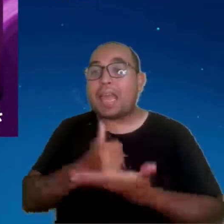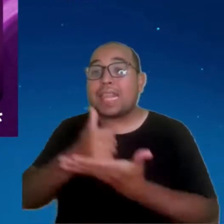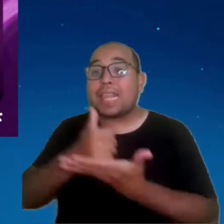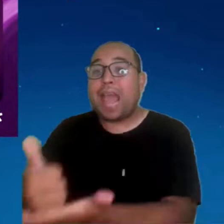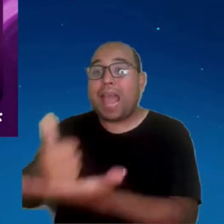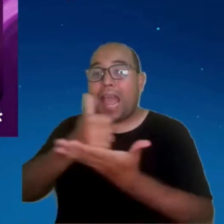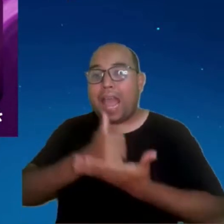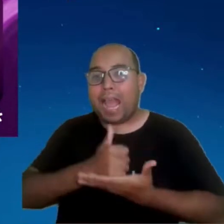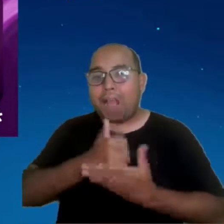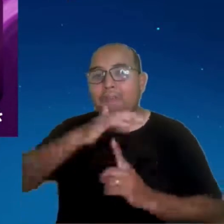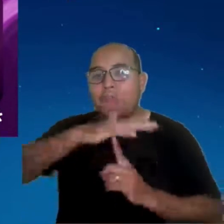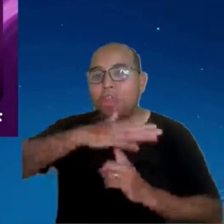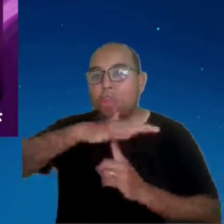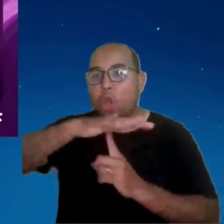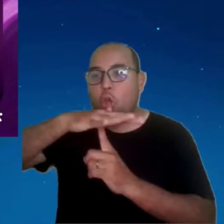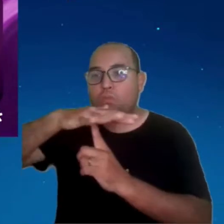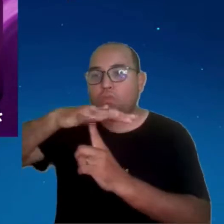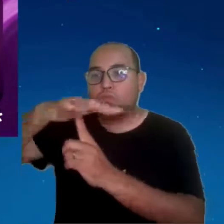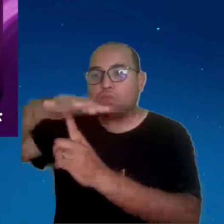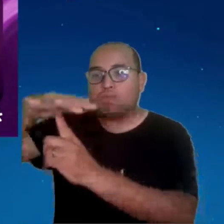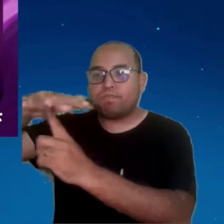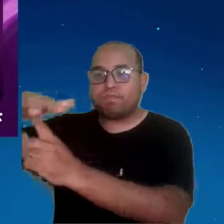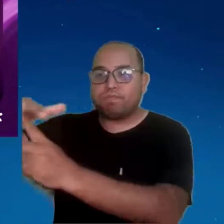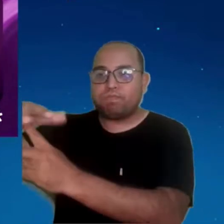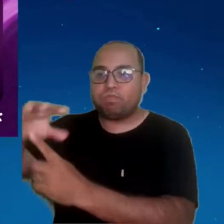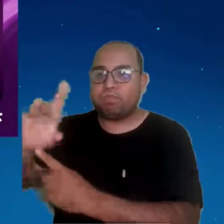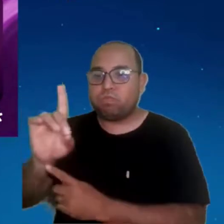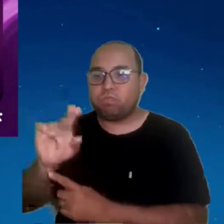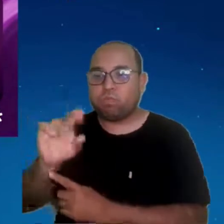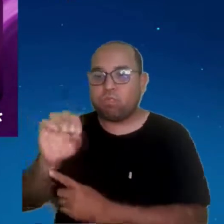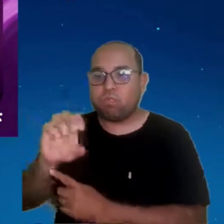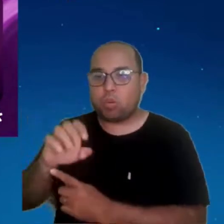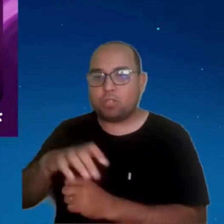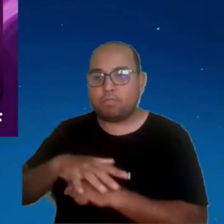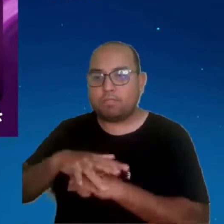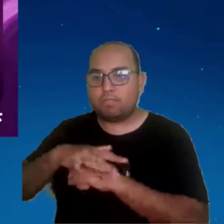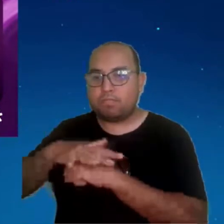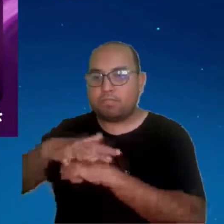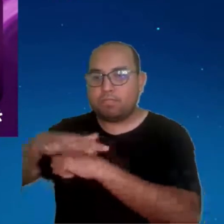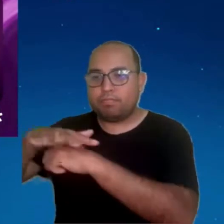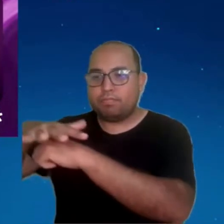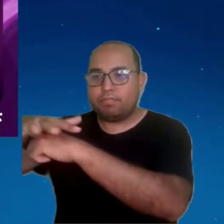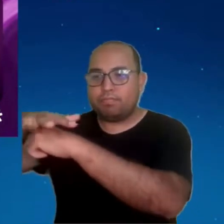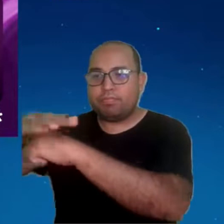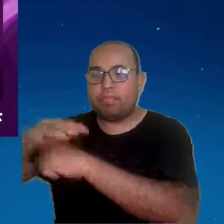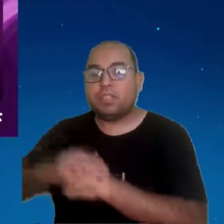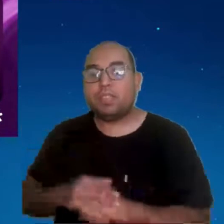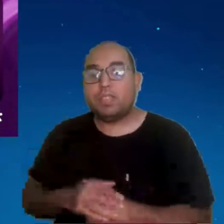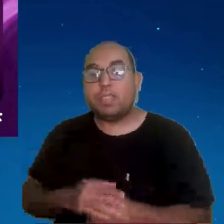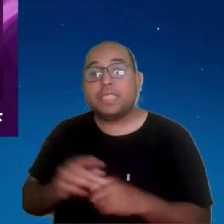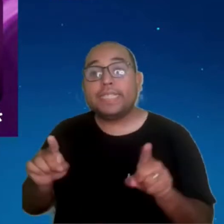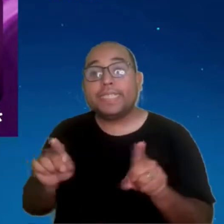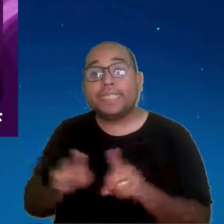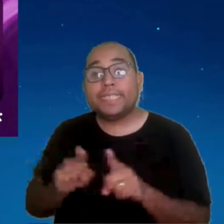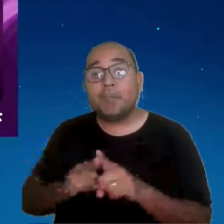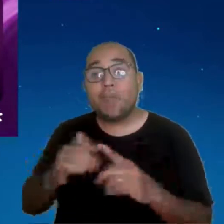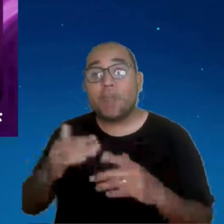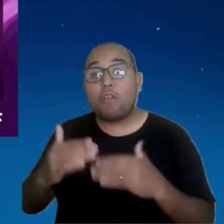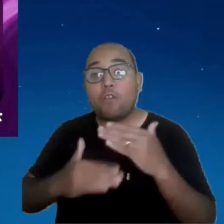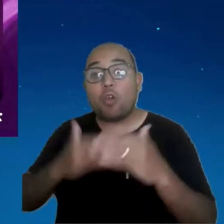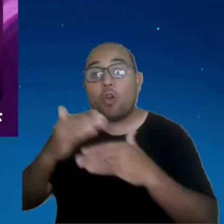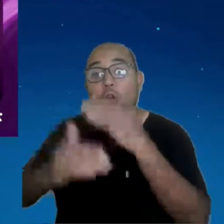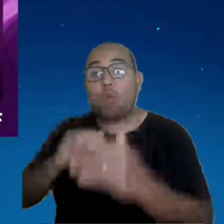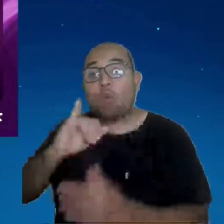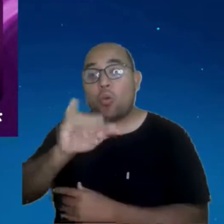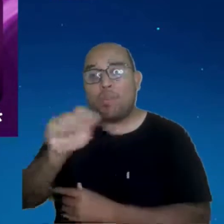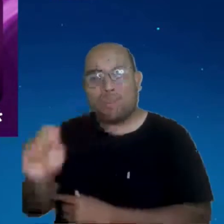rotas, é possível fazer isso. E a gente também evolui para a inteligência artificial. Então, imagina que hoje